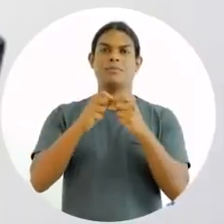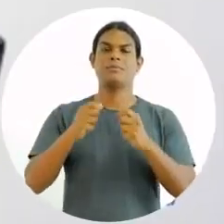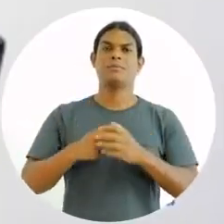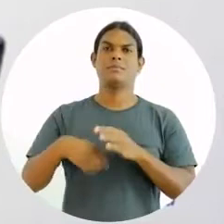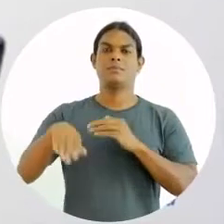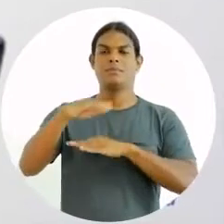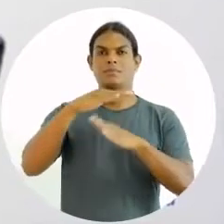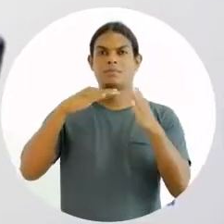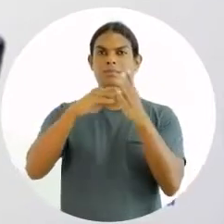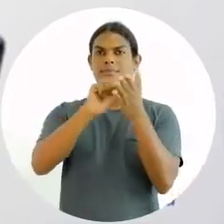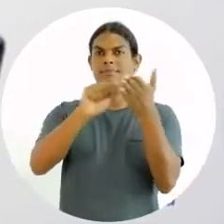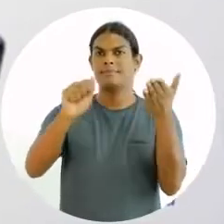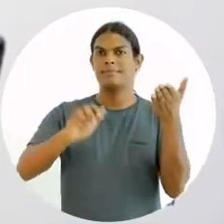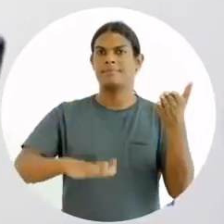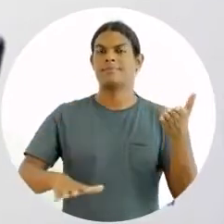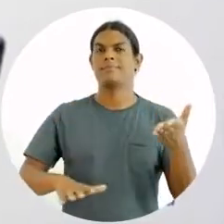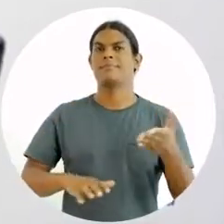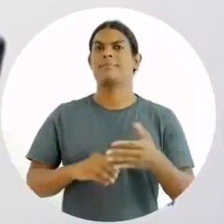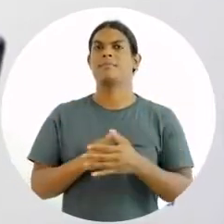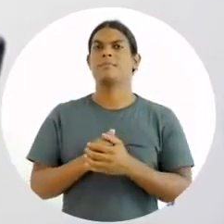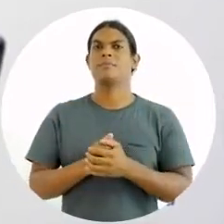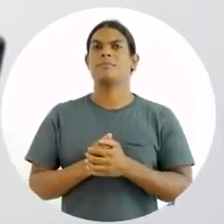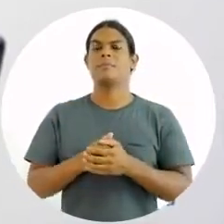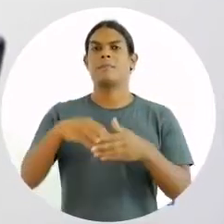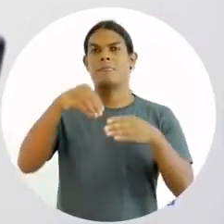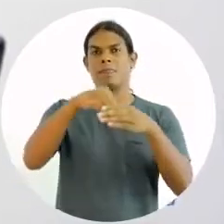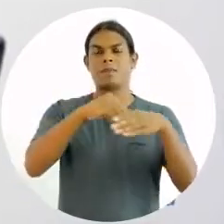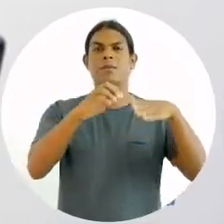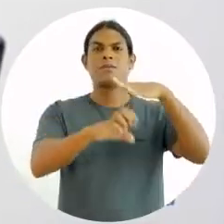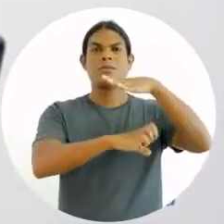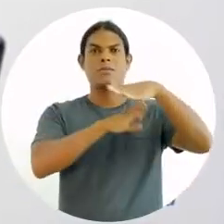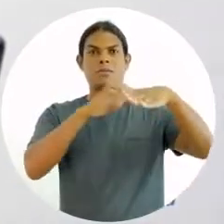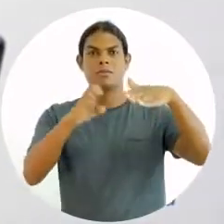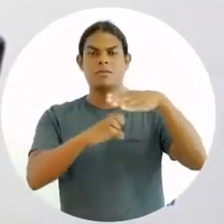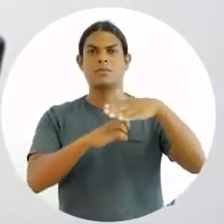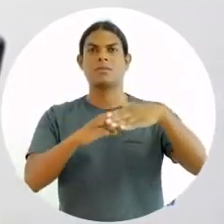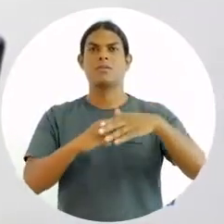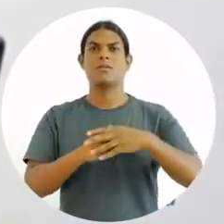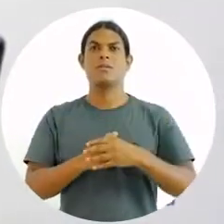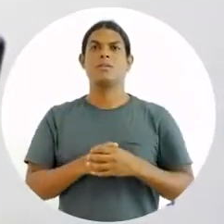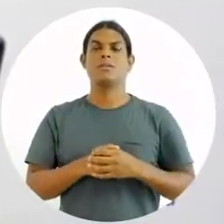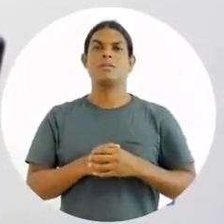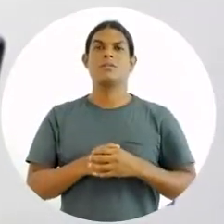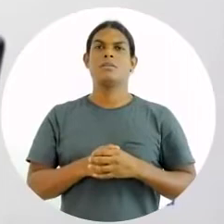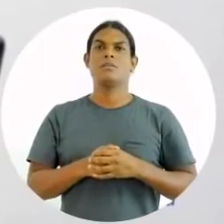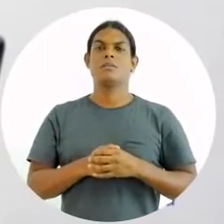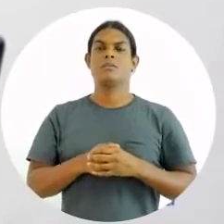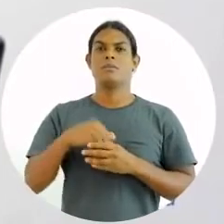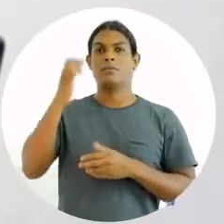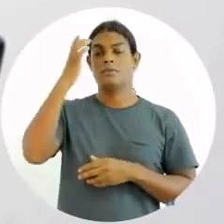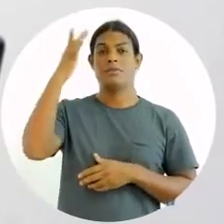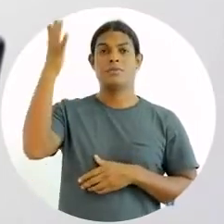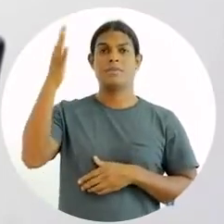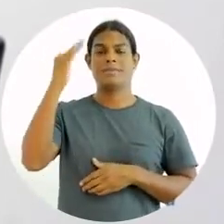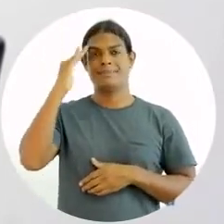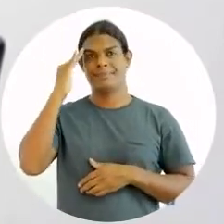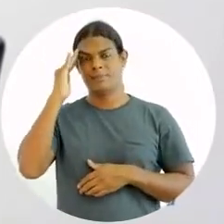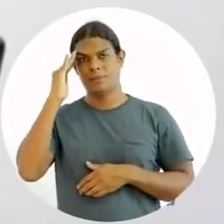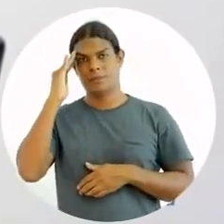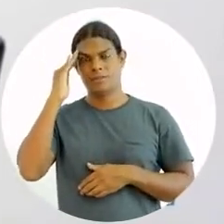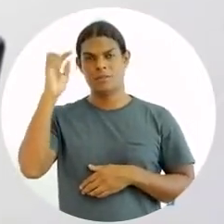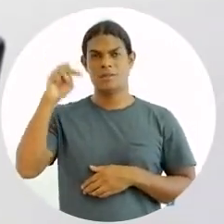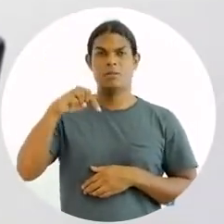Todas as atividades que, numa organização, ela pode fazer. Então, para ficar mais fácil o entendimento,